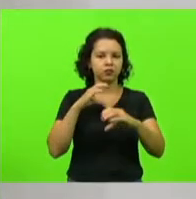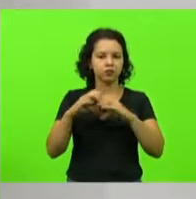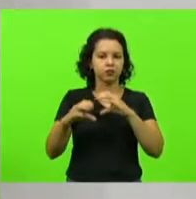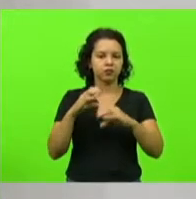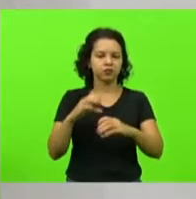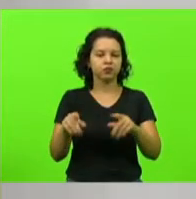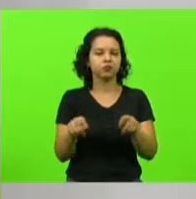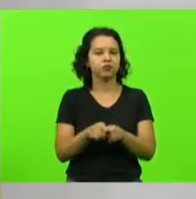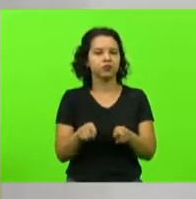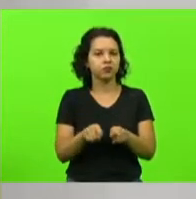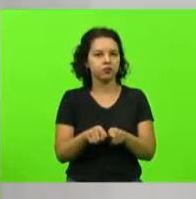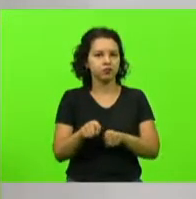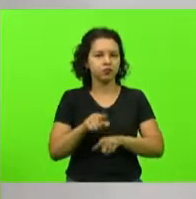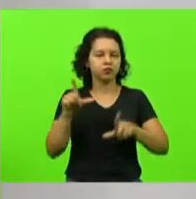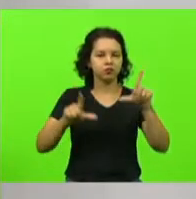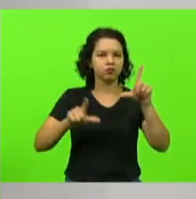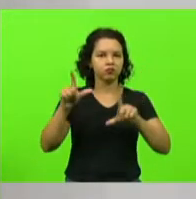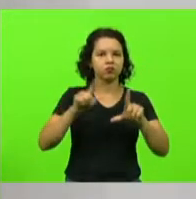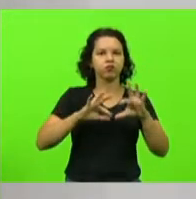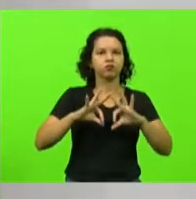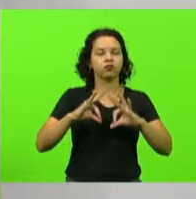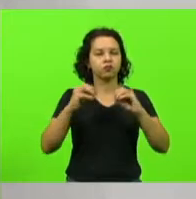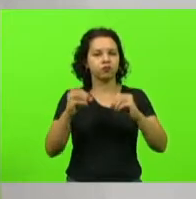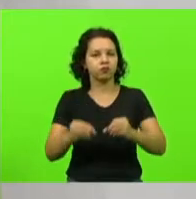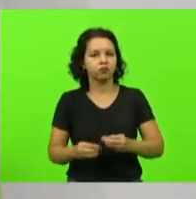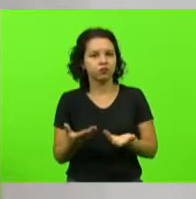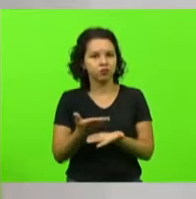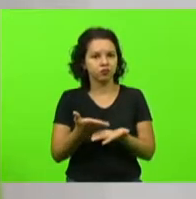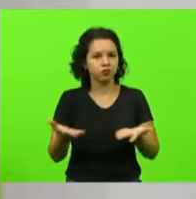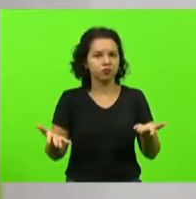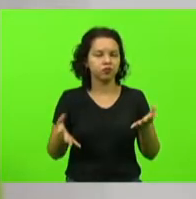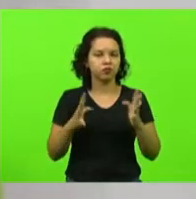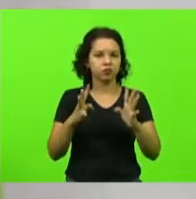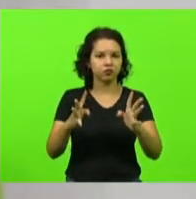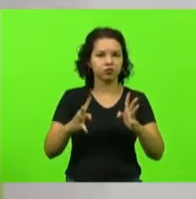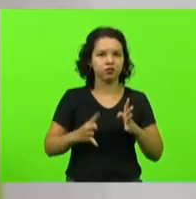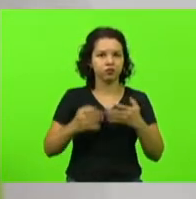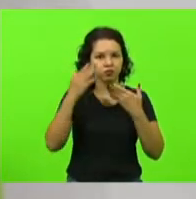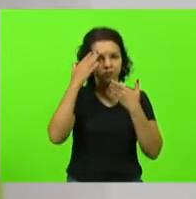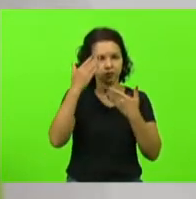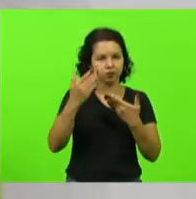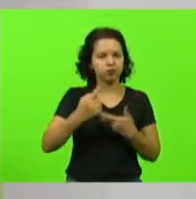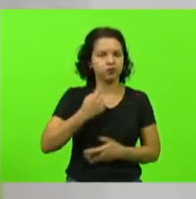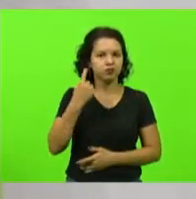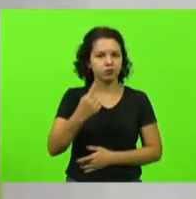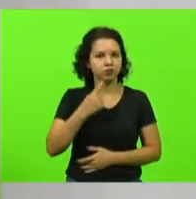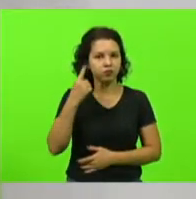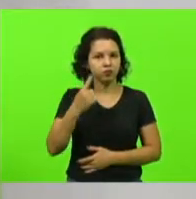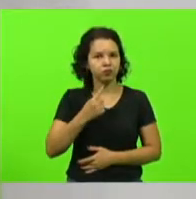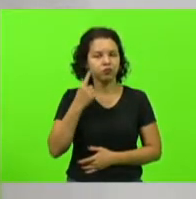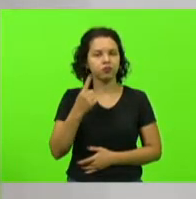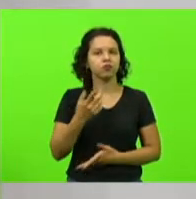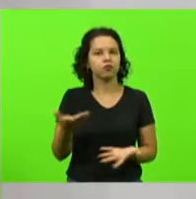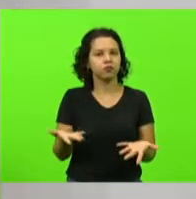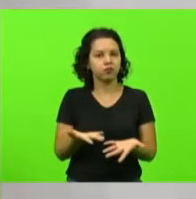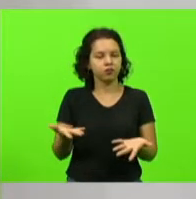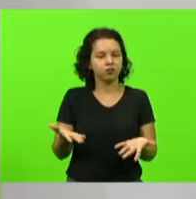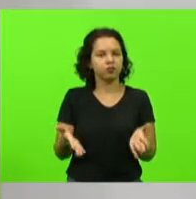toda a imprensa, todos os ouvintes. Agradecer ao deputado Lima, que me cedeu para falar nesse momento.